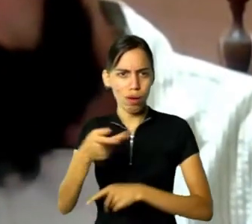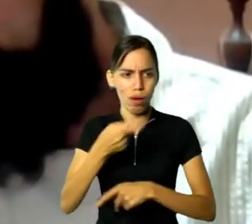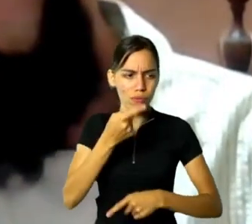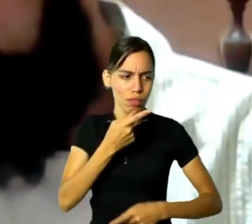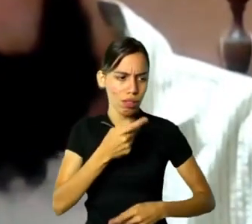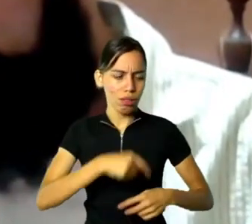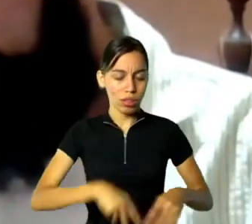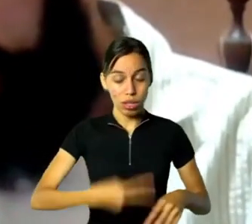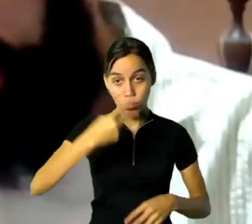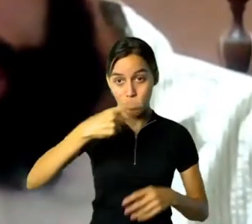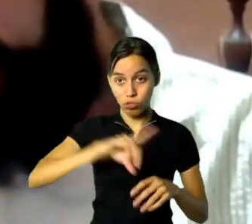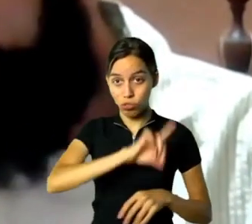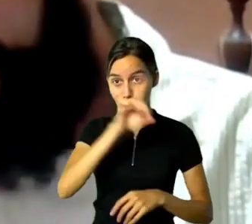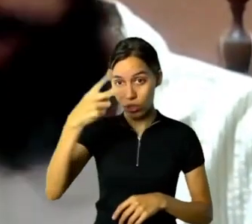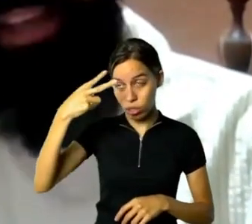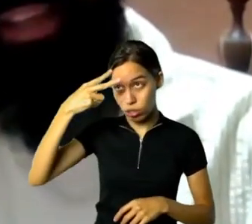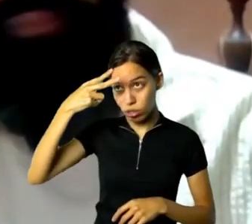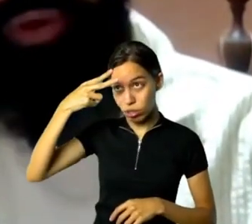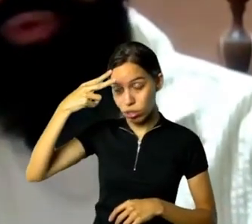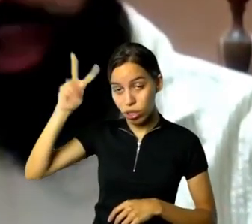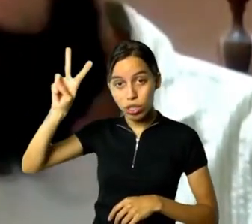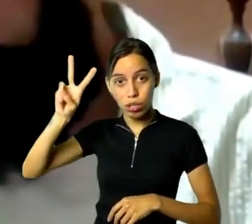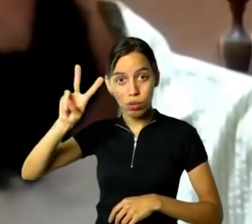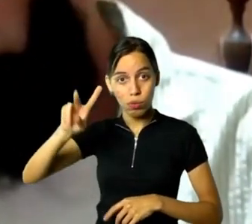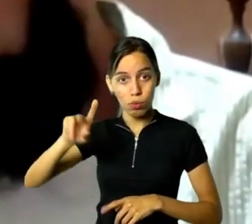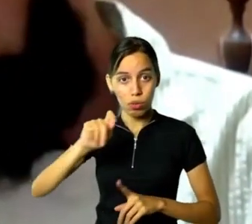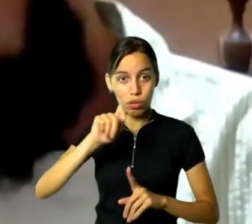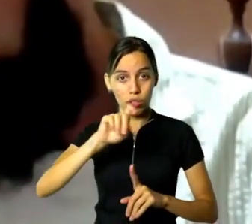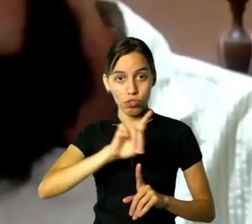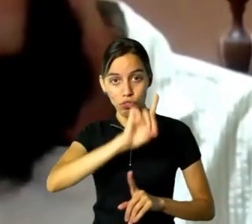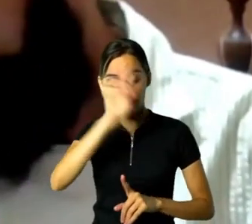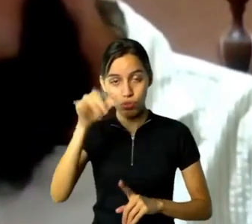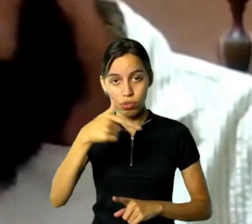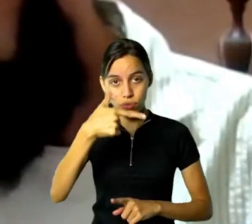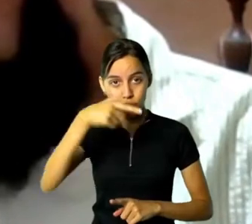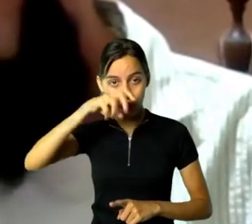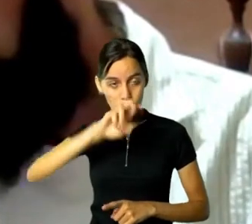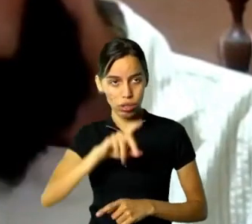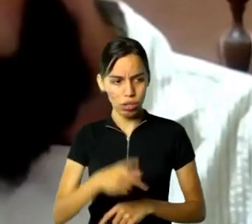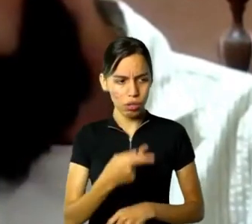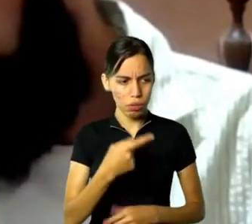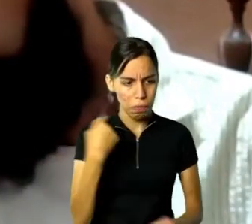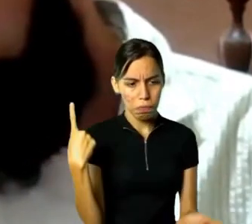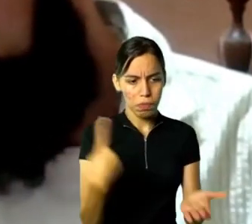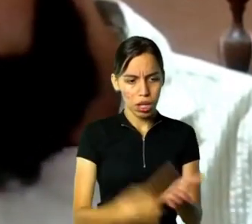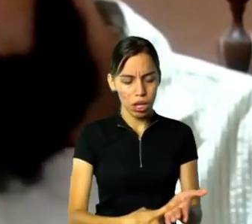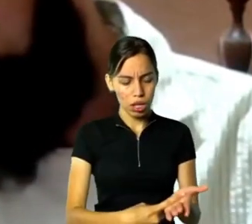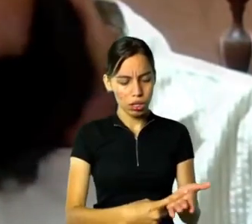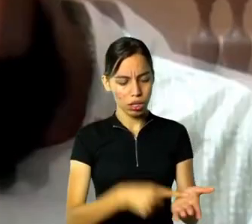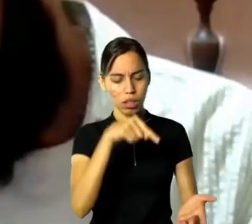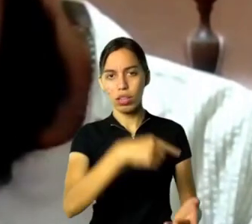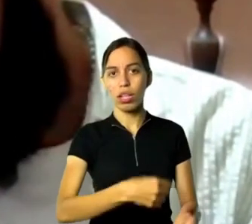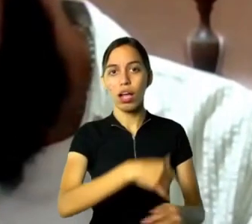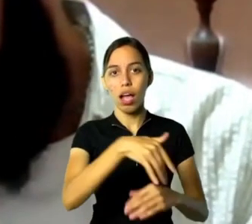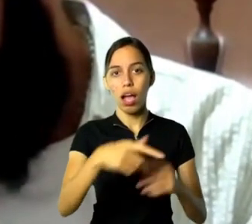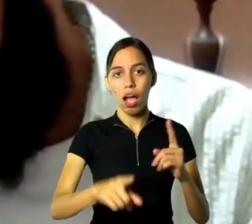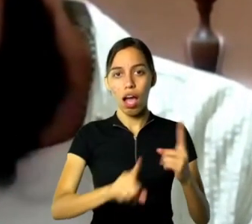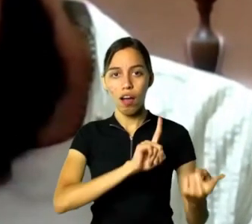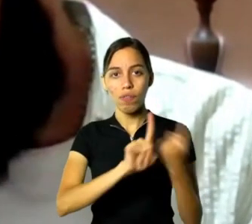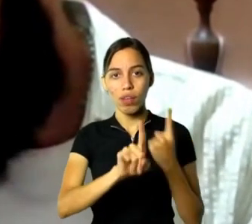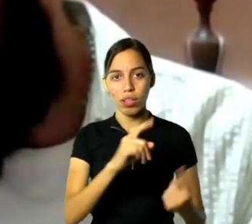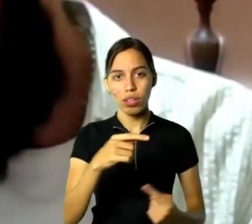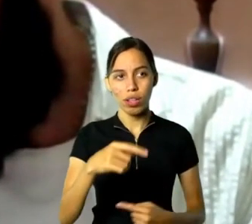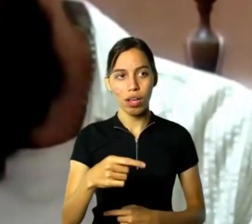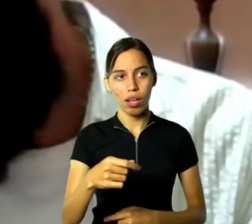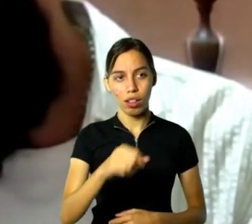-feira 25, marcado a Avenida Portugal 13. Neste endereço, iria ocorrer a festa do ano, a